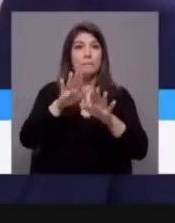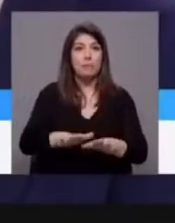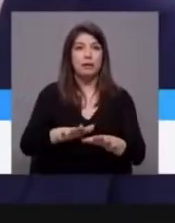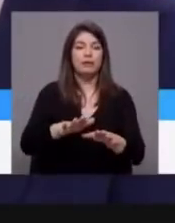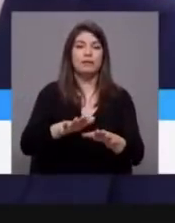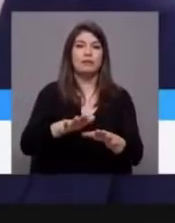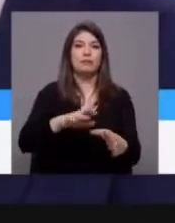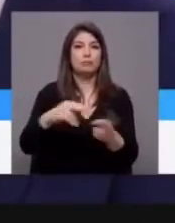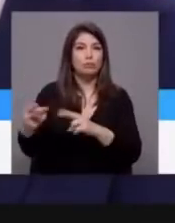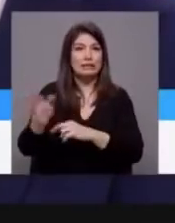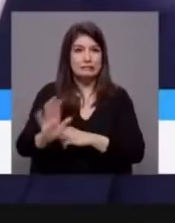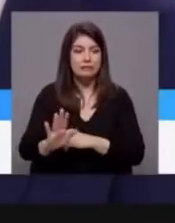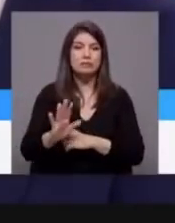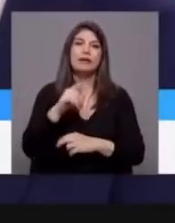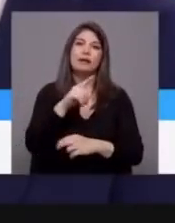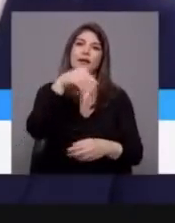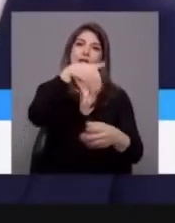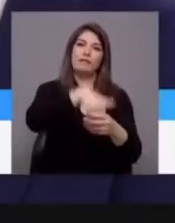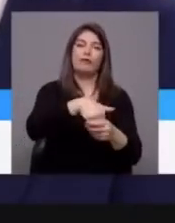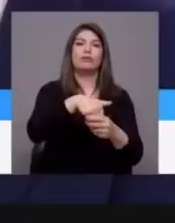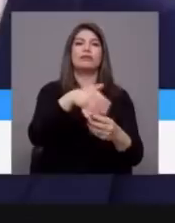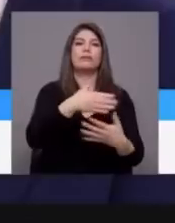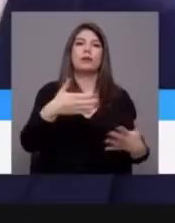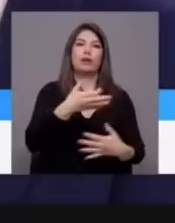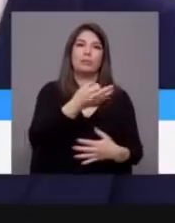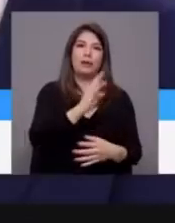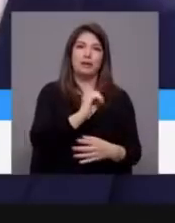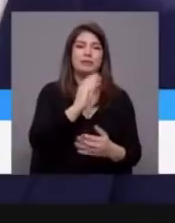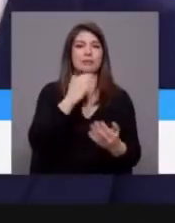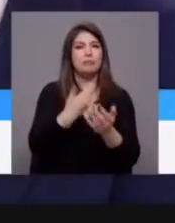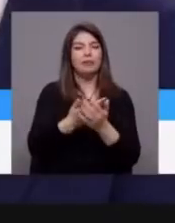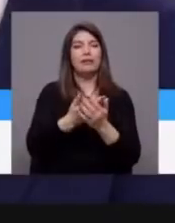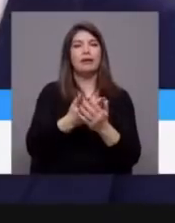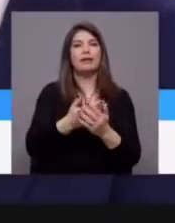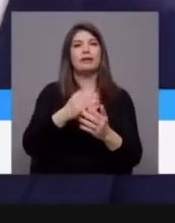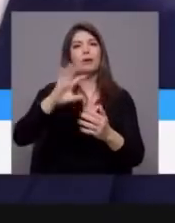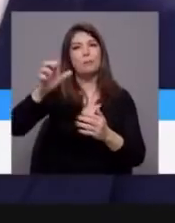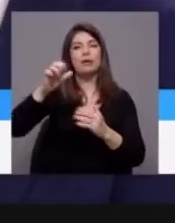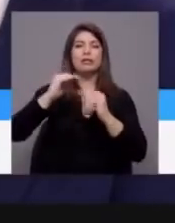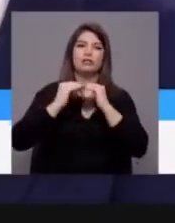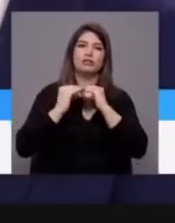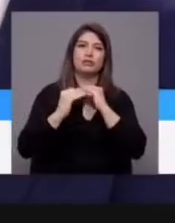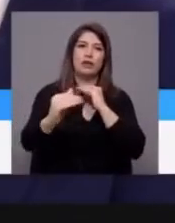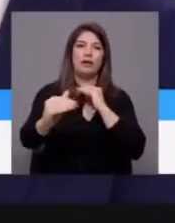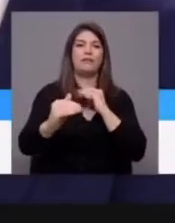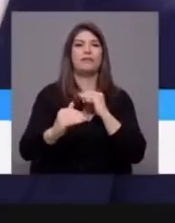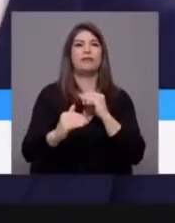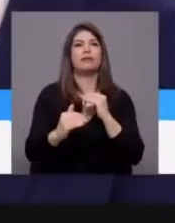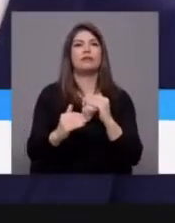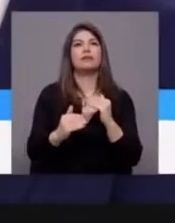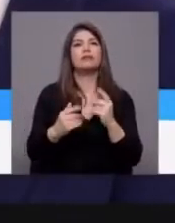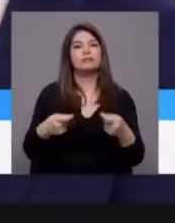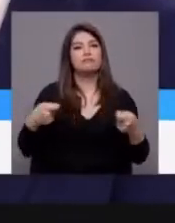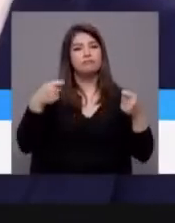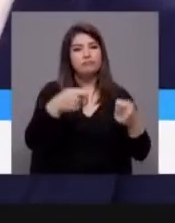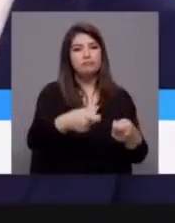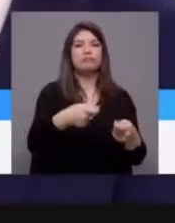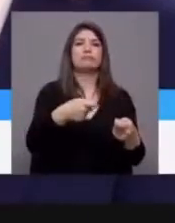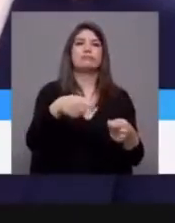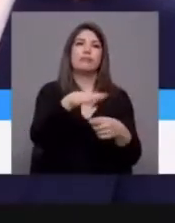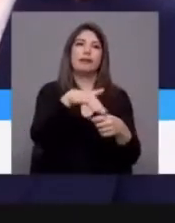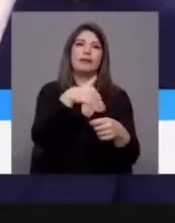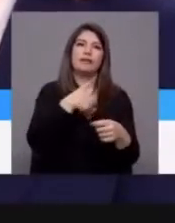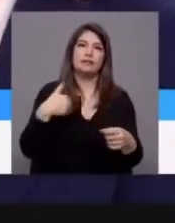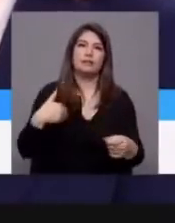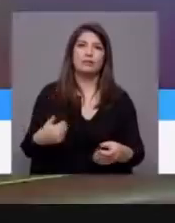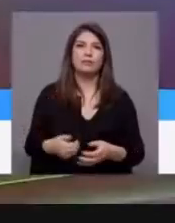a maioria do Partido Socialista, que dê estabilidade ao país, que permite executar a Lei de Basso de Saúde, que nos permita continuar funcionar o Portanto, não conta com o Bloco de Esquerda